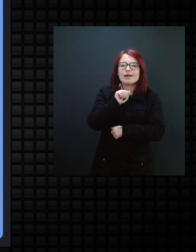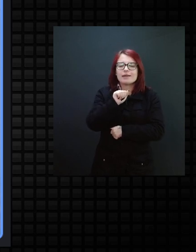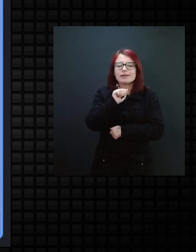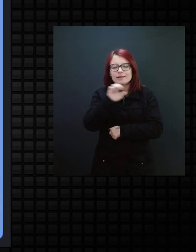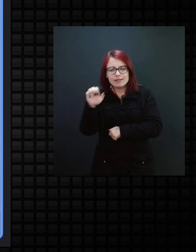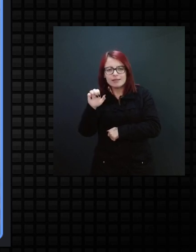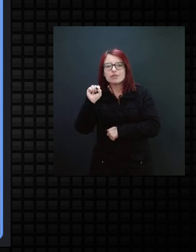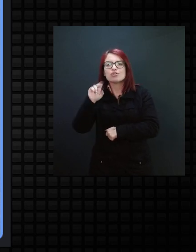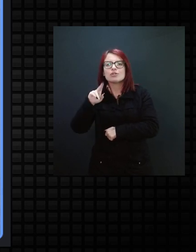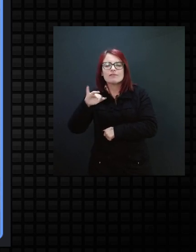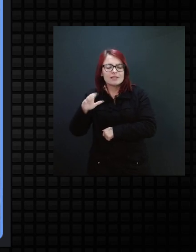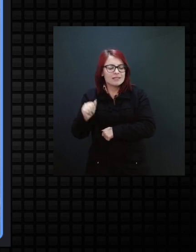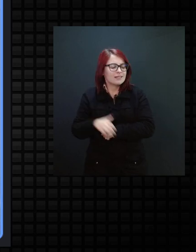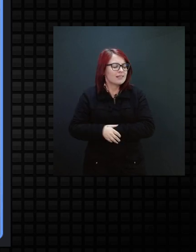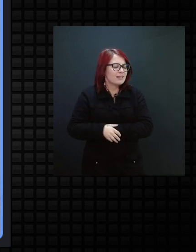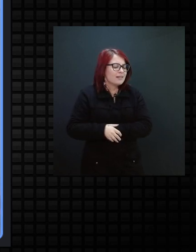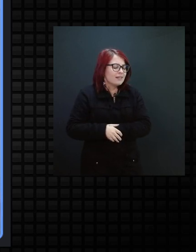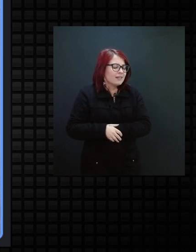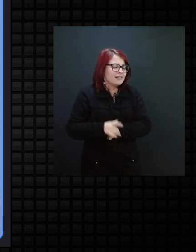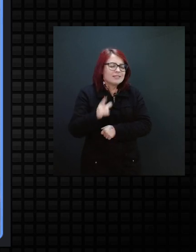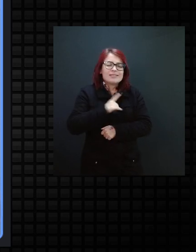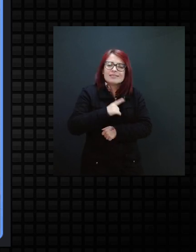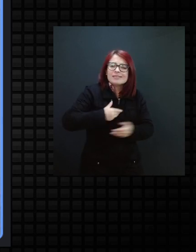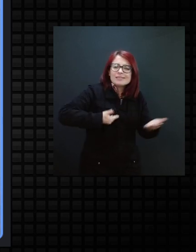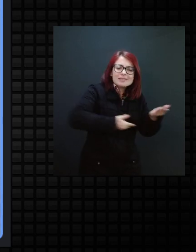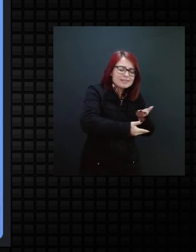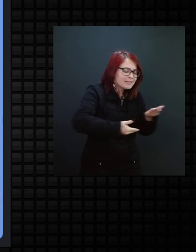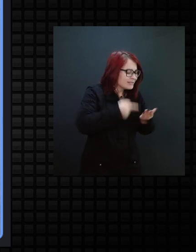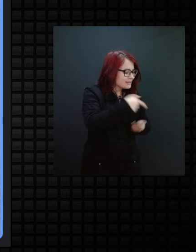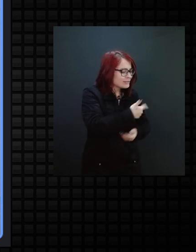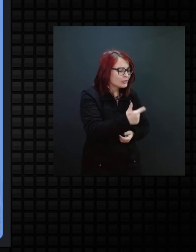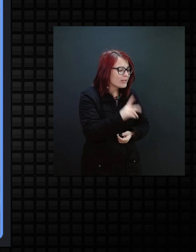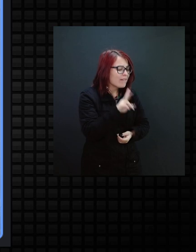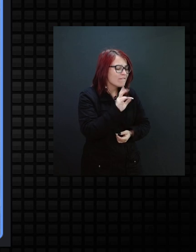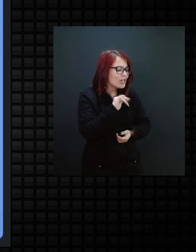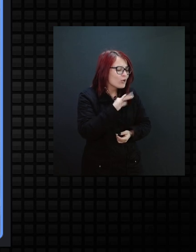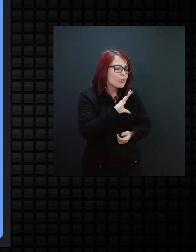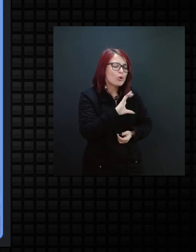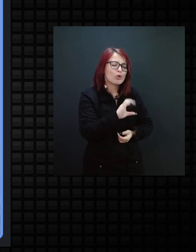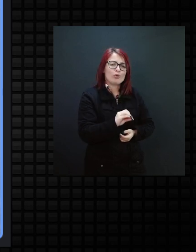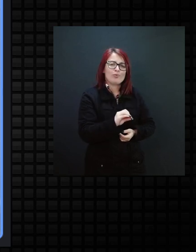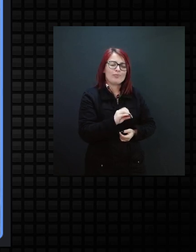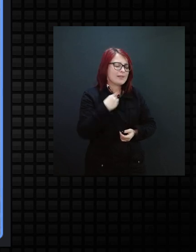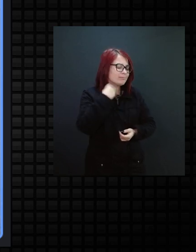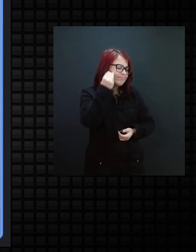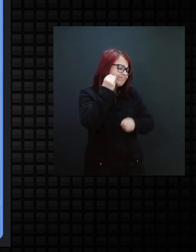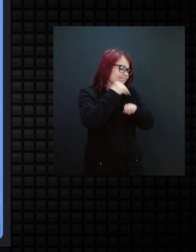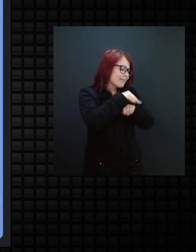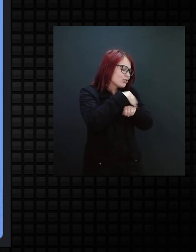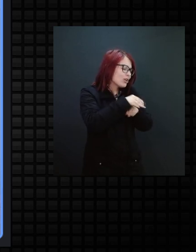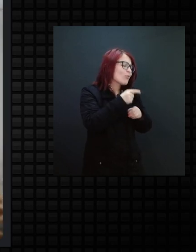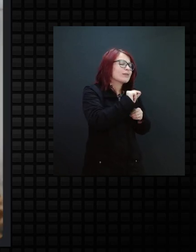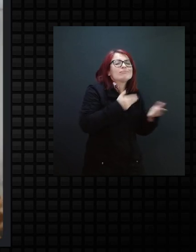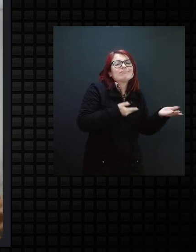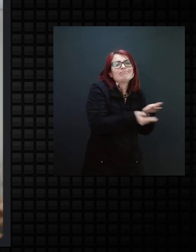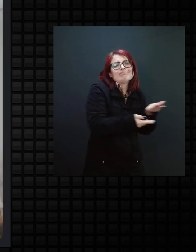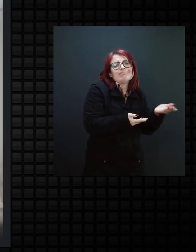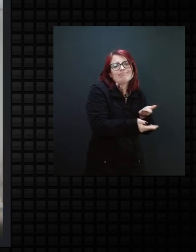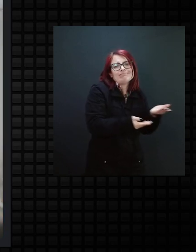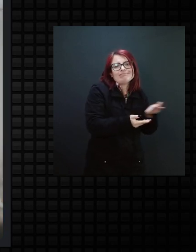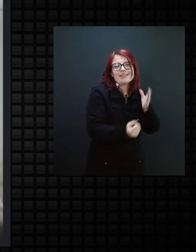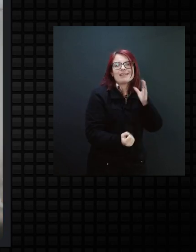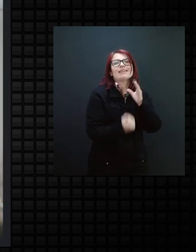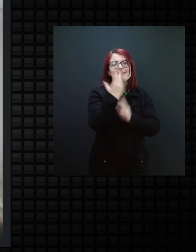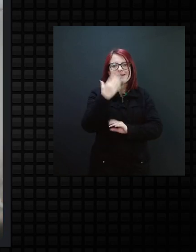sete anos que não tinha este vínculo estabelecido com outros mediadores. E não foi passado por